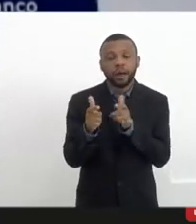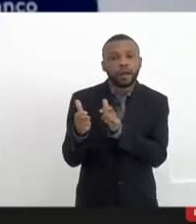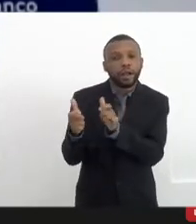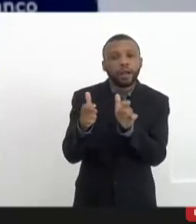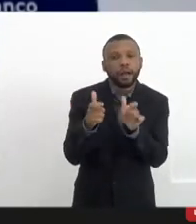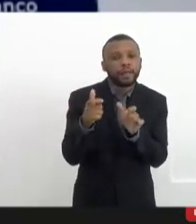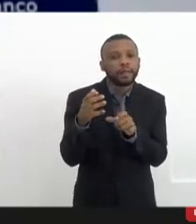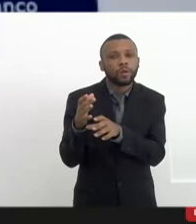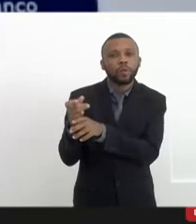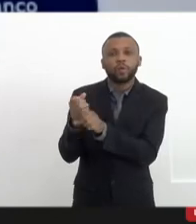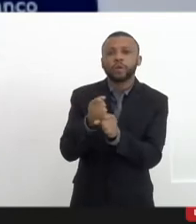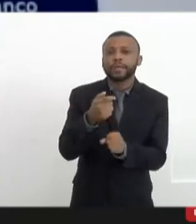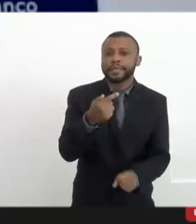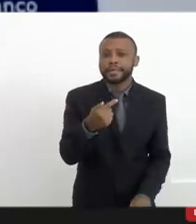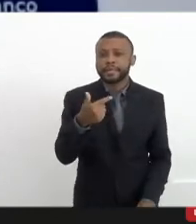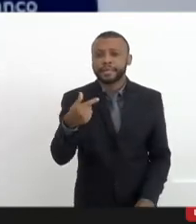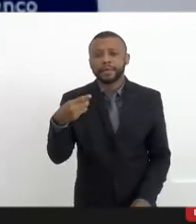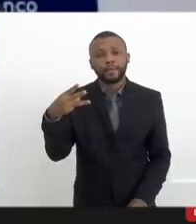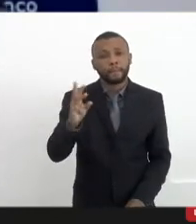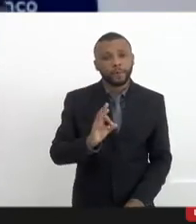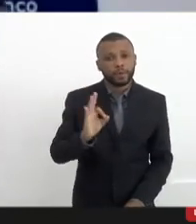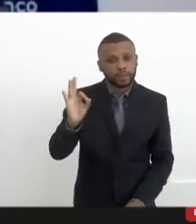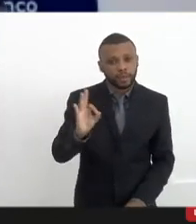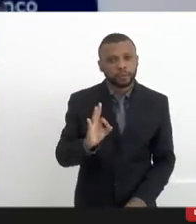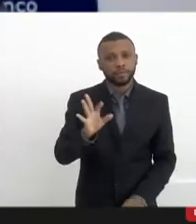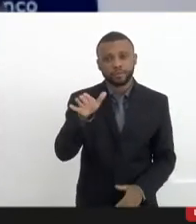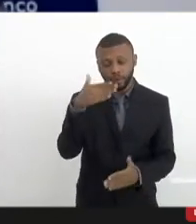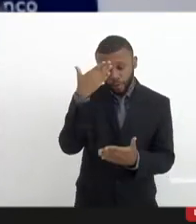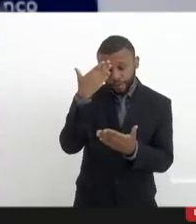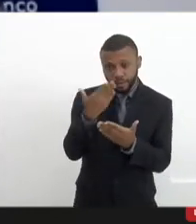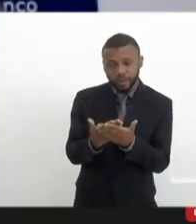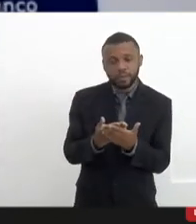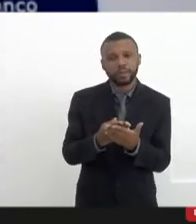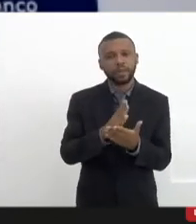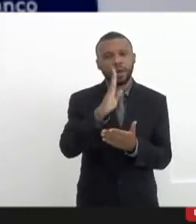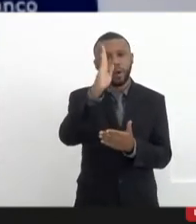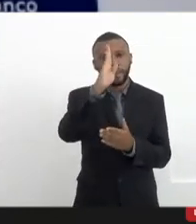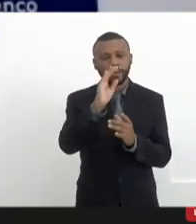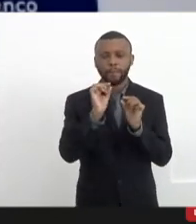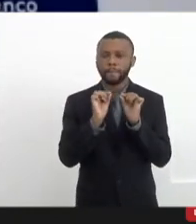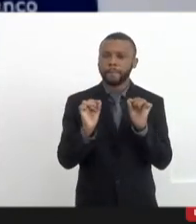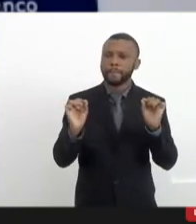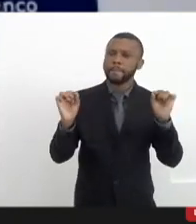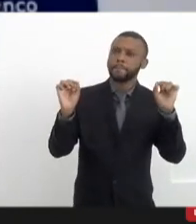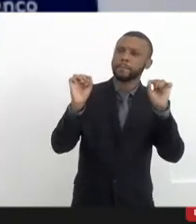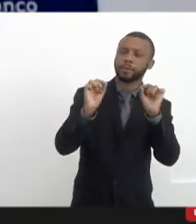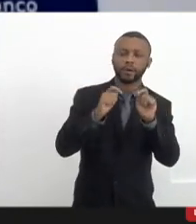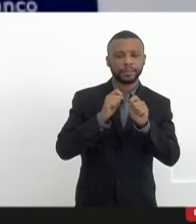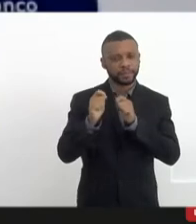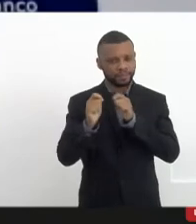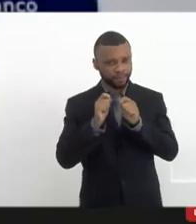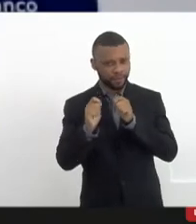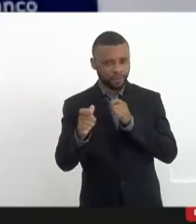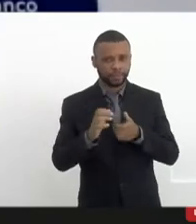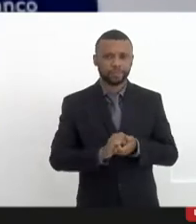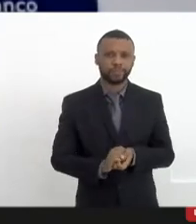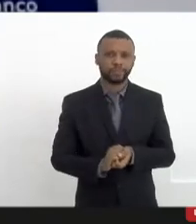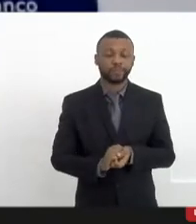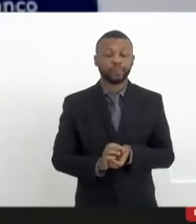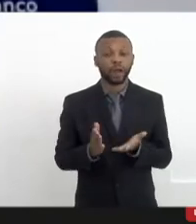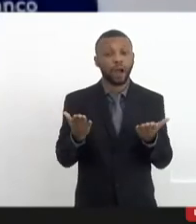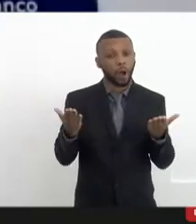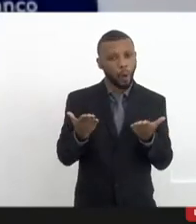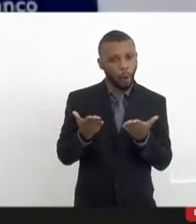73% de confiança dos brasileiros entrevistados. Fora isso, a audiência de